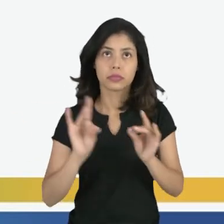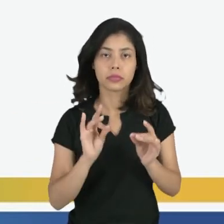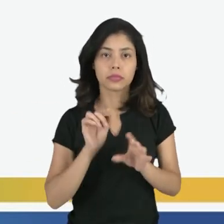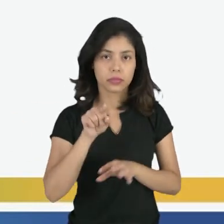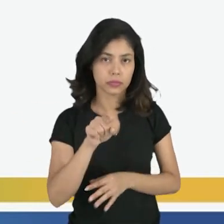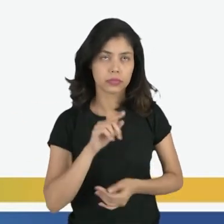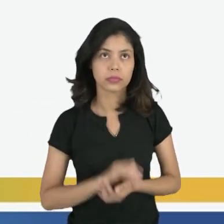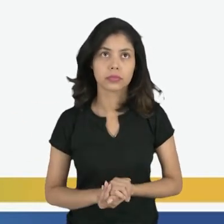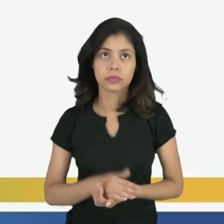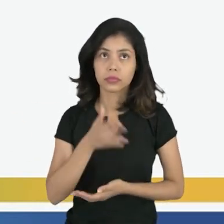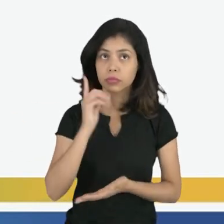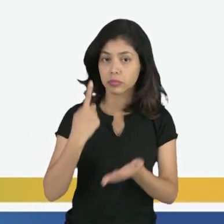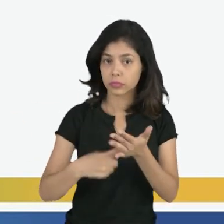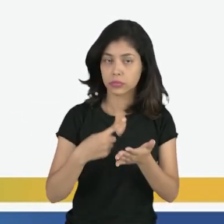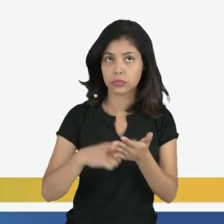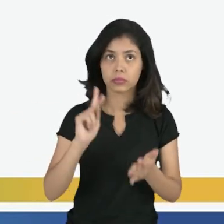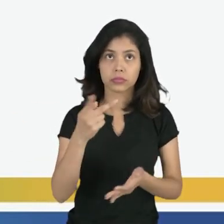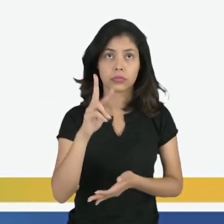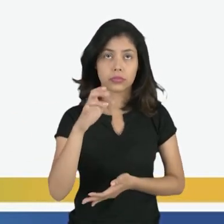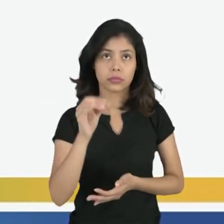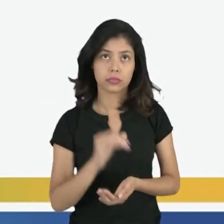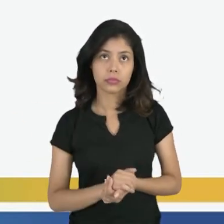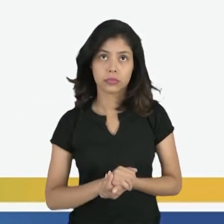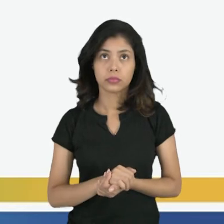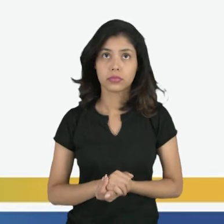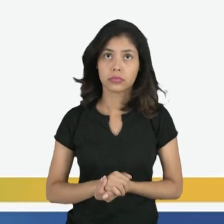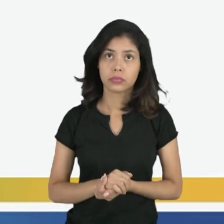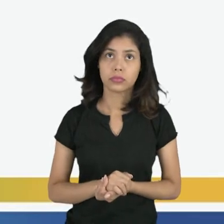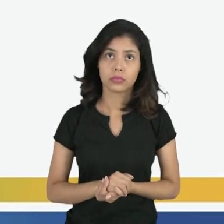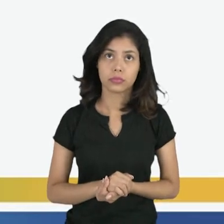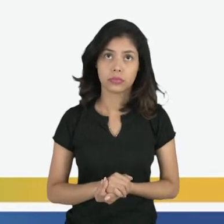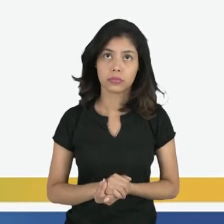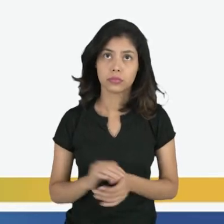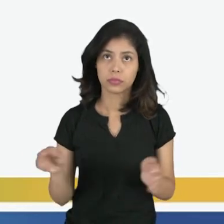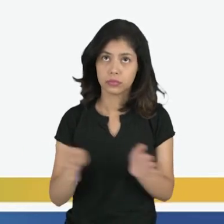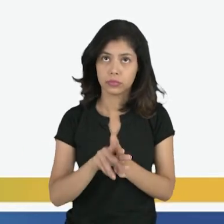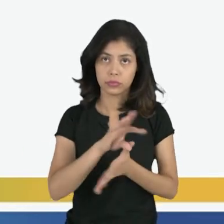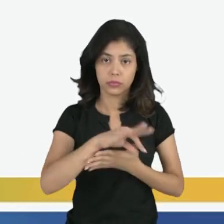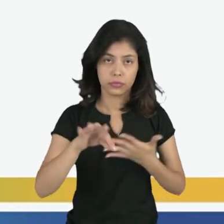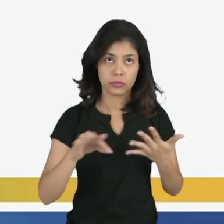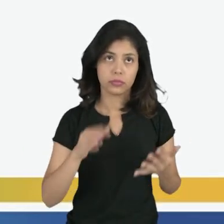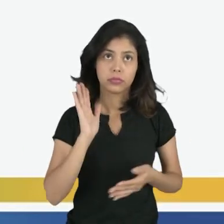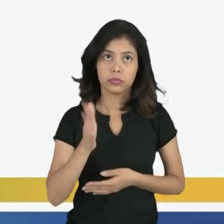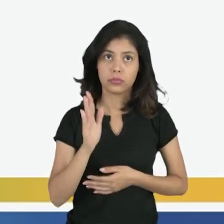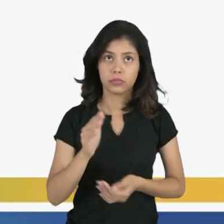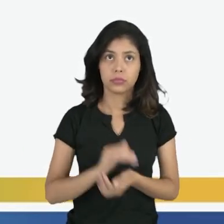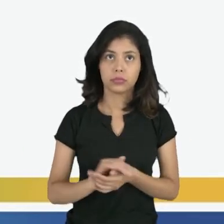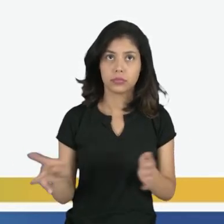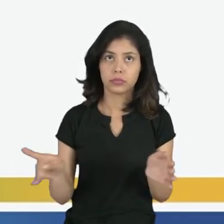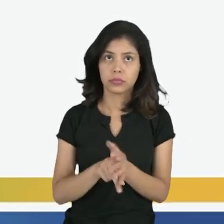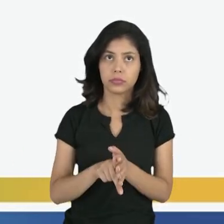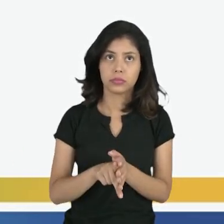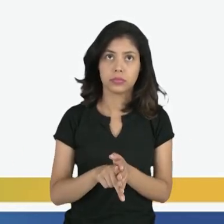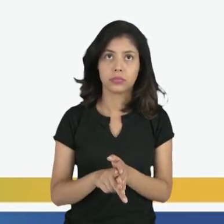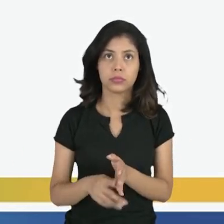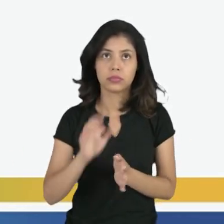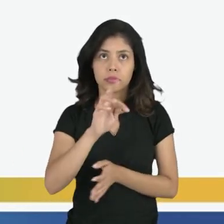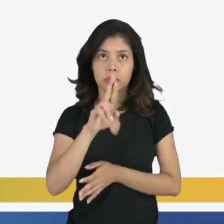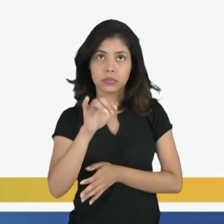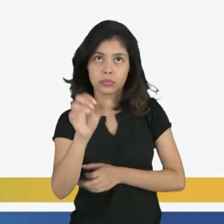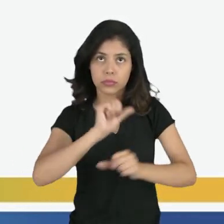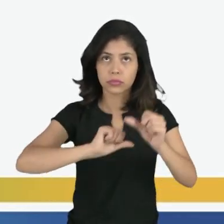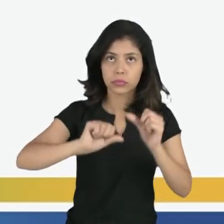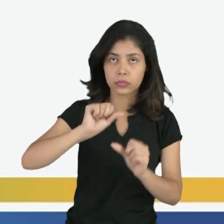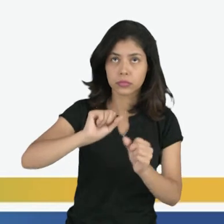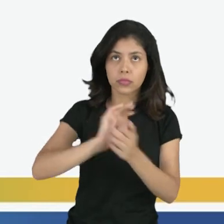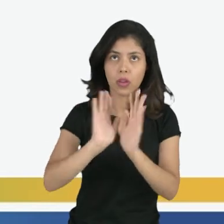sobre isso. De acordo com Heráclito de Éfeso, um determinado elemento tinha a capacidade de ser o agente